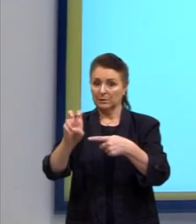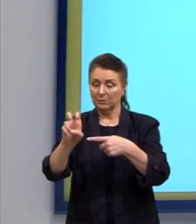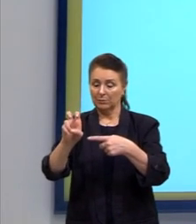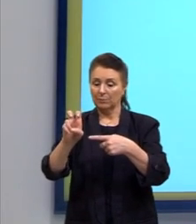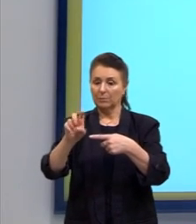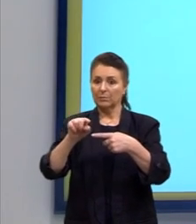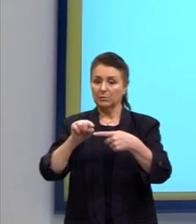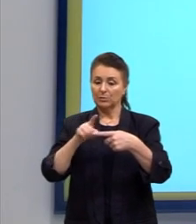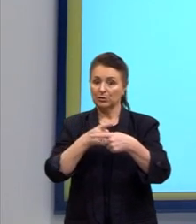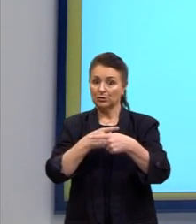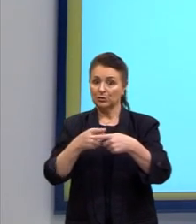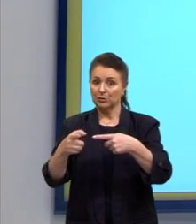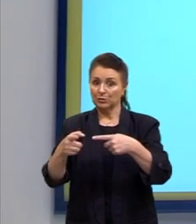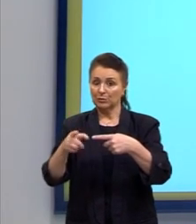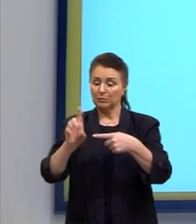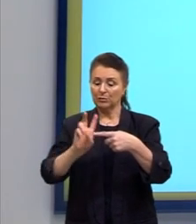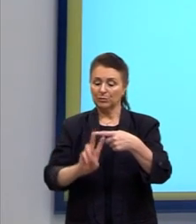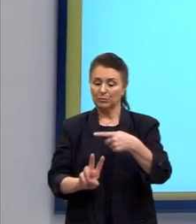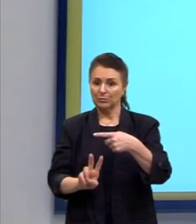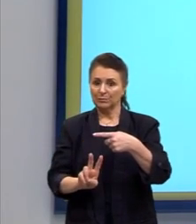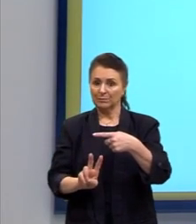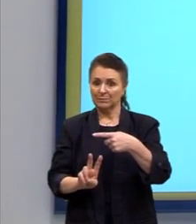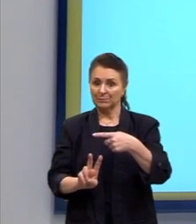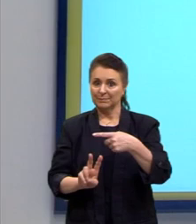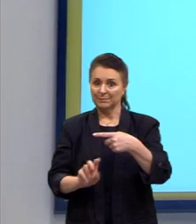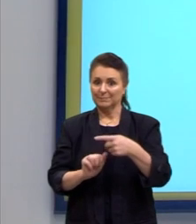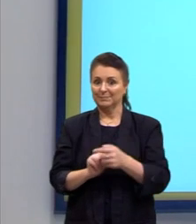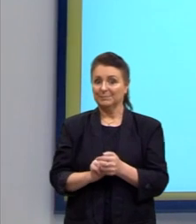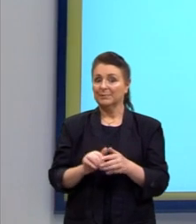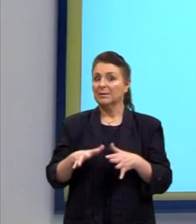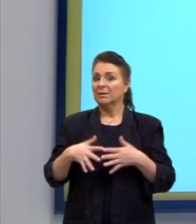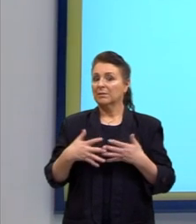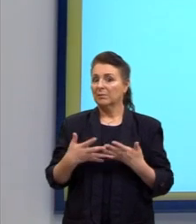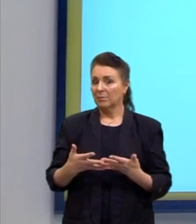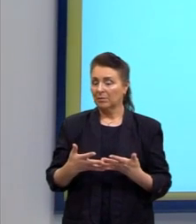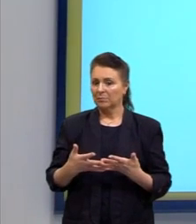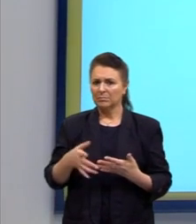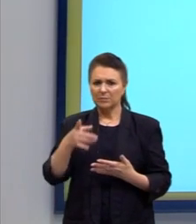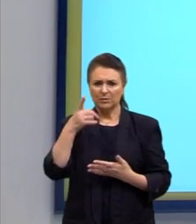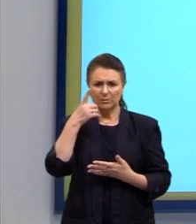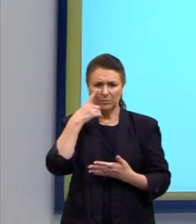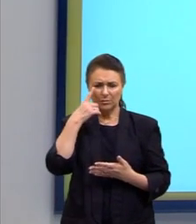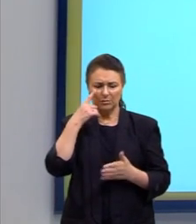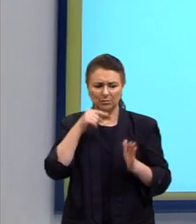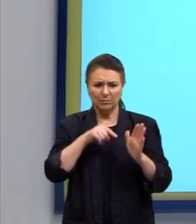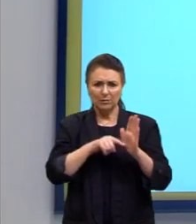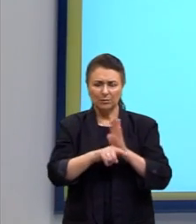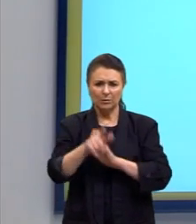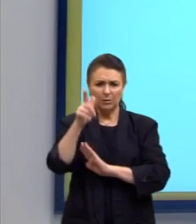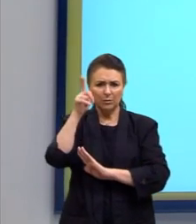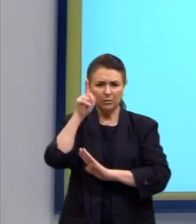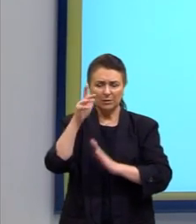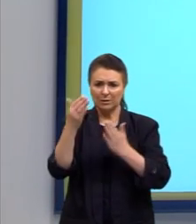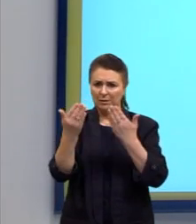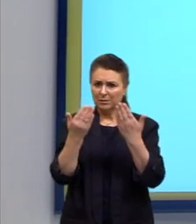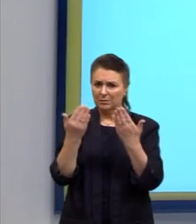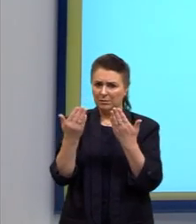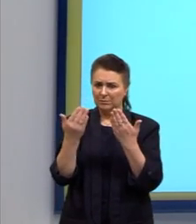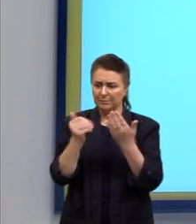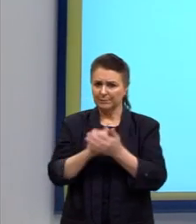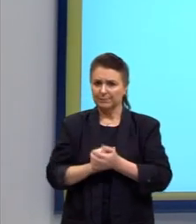5, dividido por 2. E aí, gente, só olhando para a questão, a gente consegue analisar o seguinte.